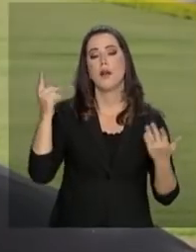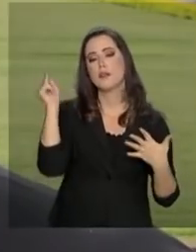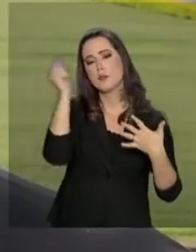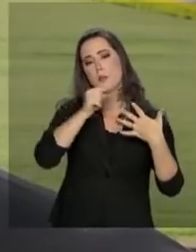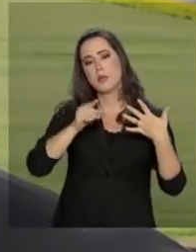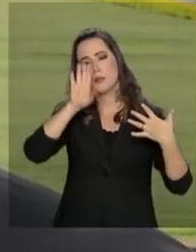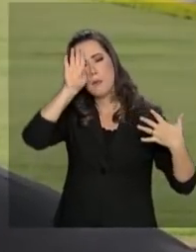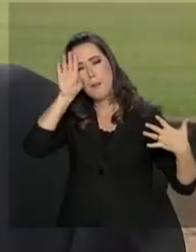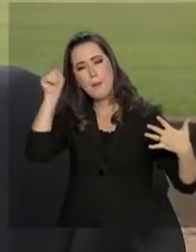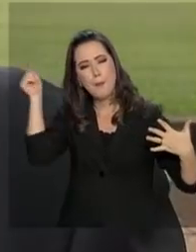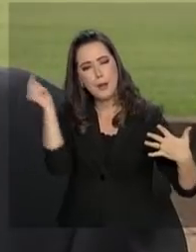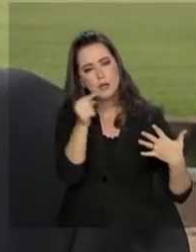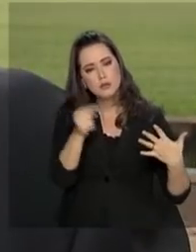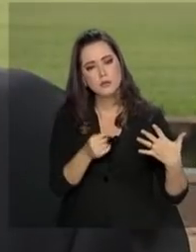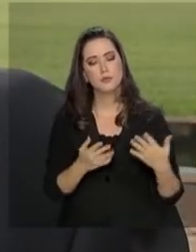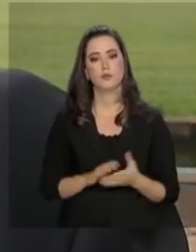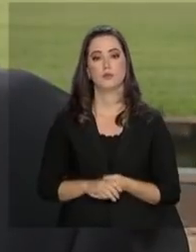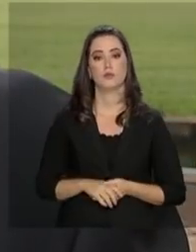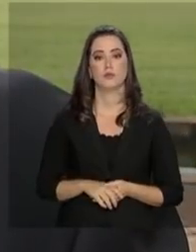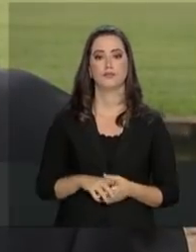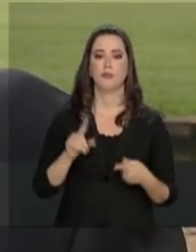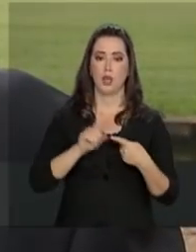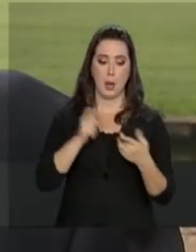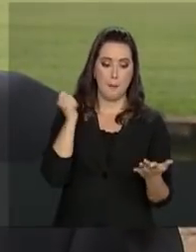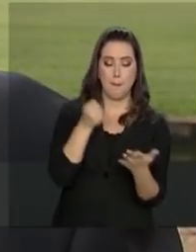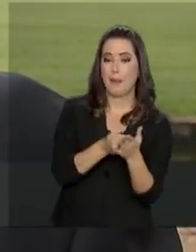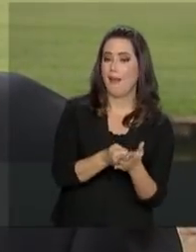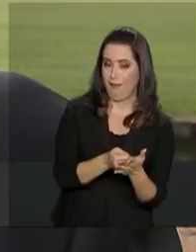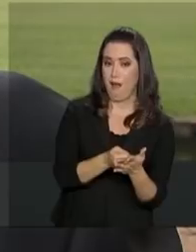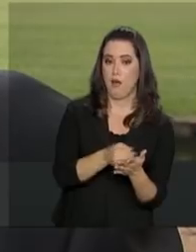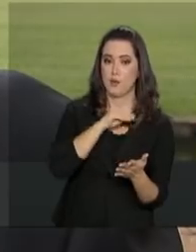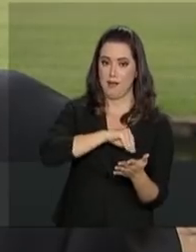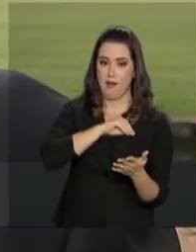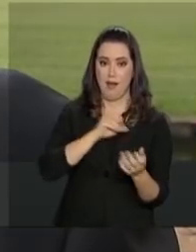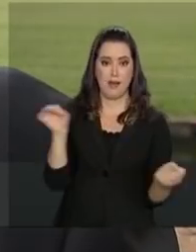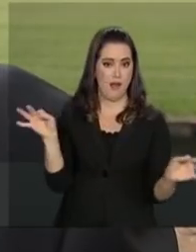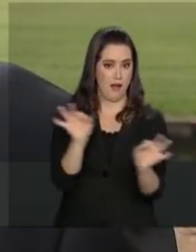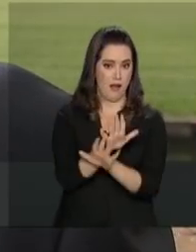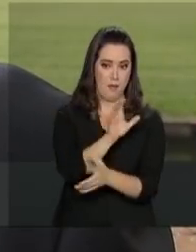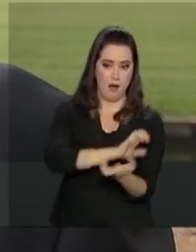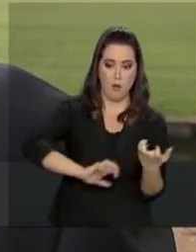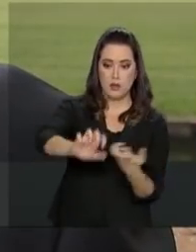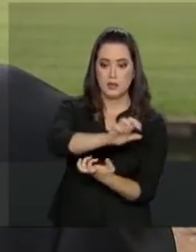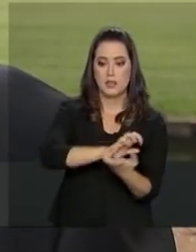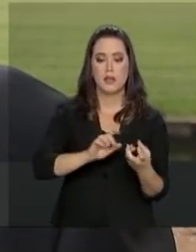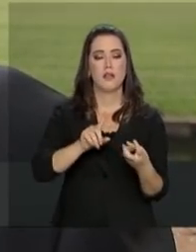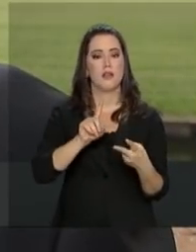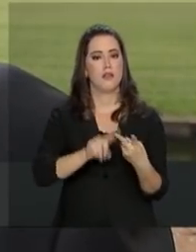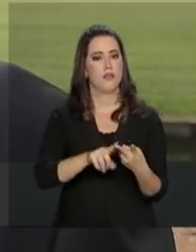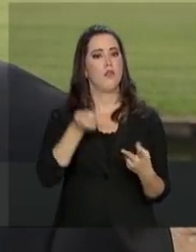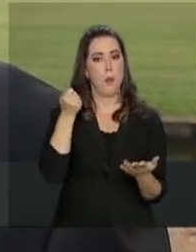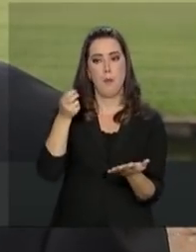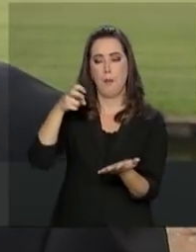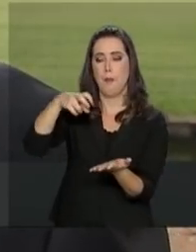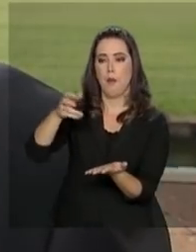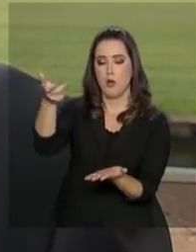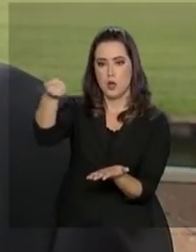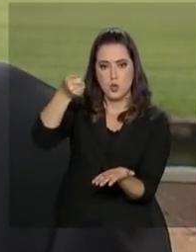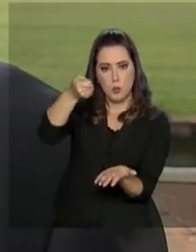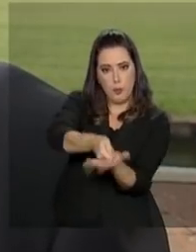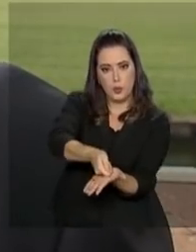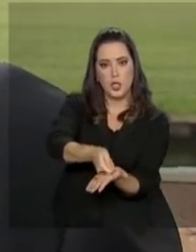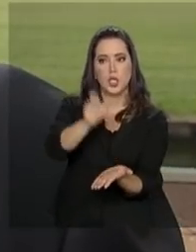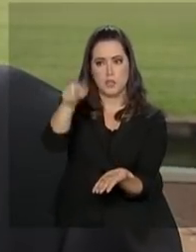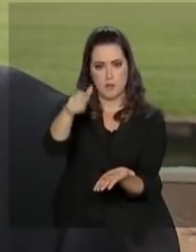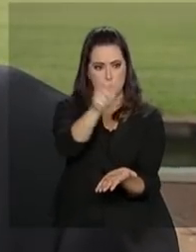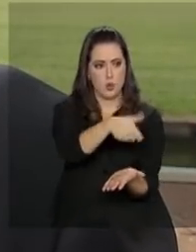prioridades da intervenção. Pagar os salários, acabar com a greve, punir aqueles que cometeram excessos e, obviamente, também